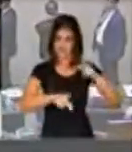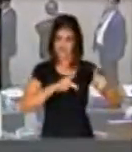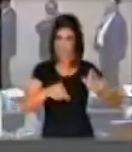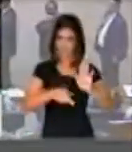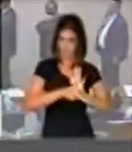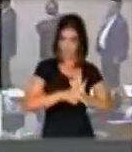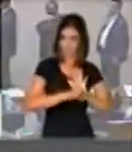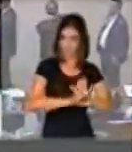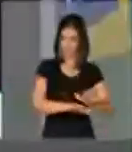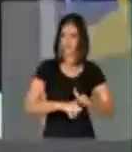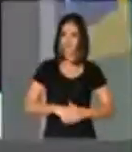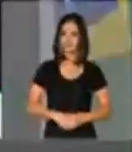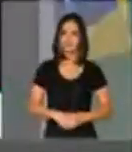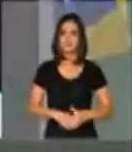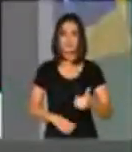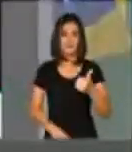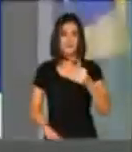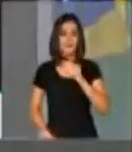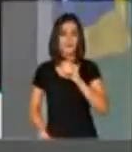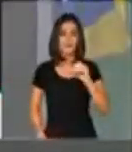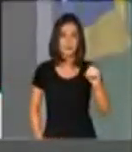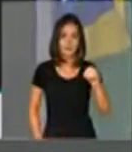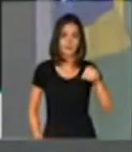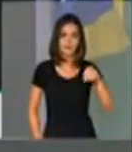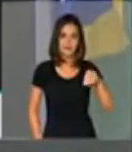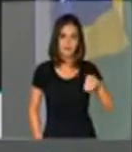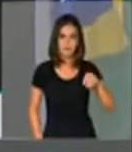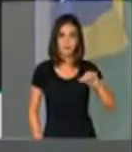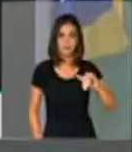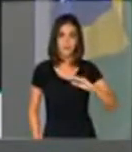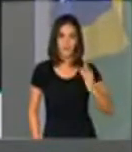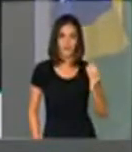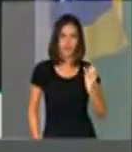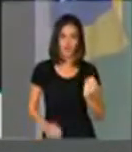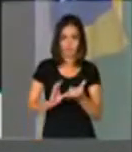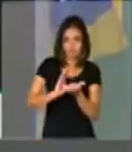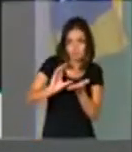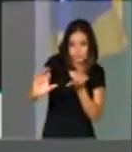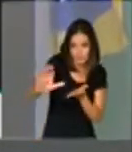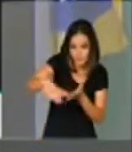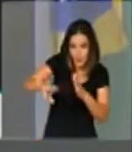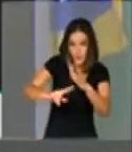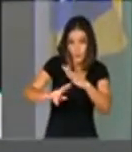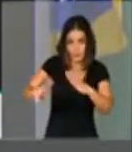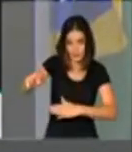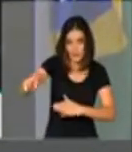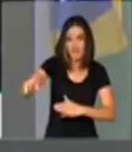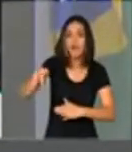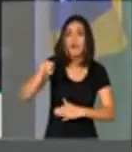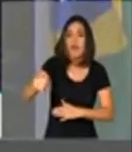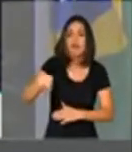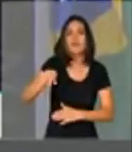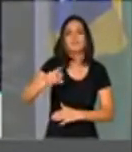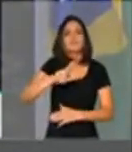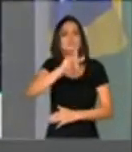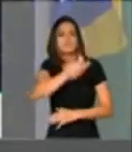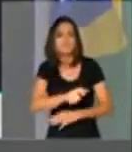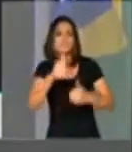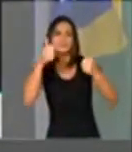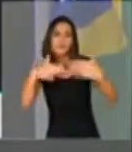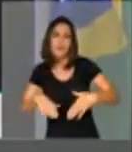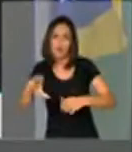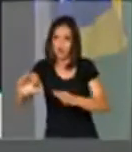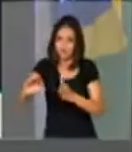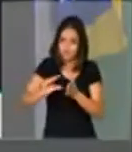A cada 100 milhões, em média, do orçamento das universidades, V. Exª disse que